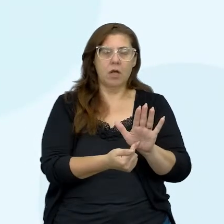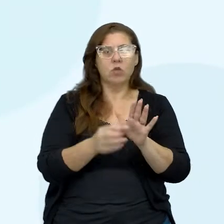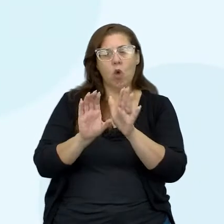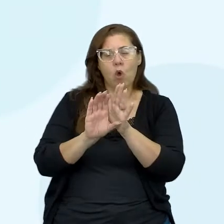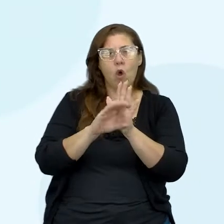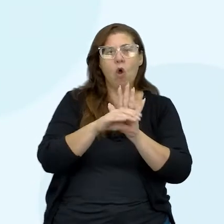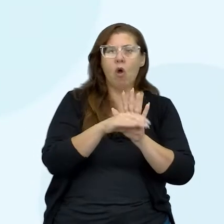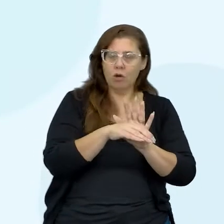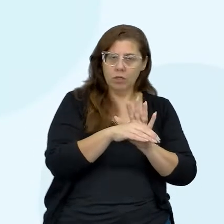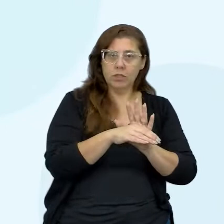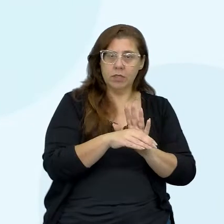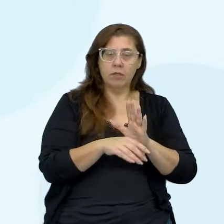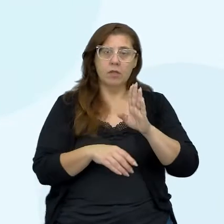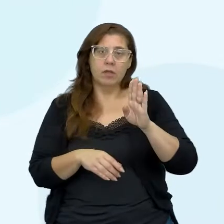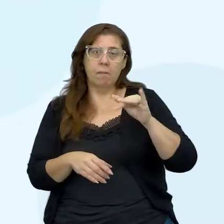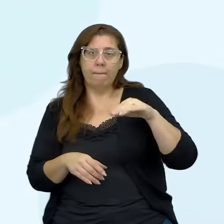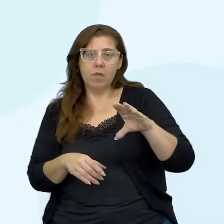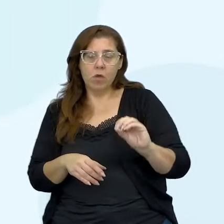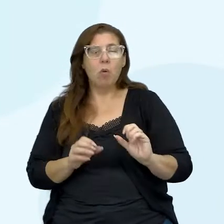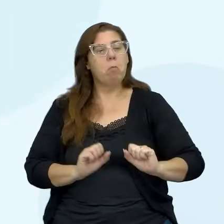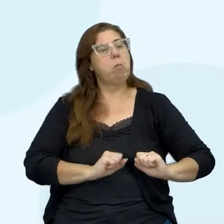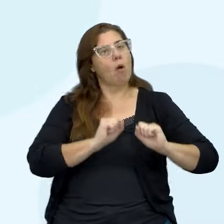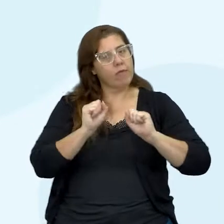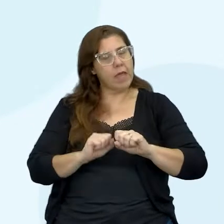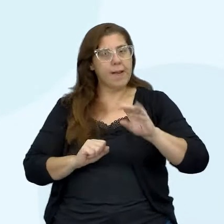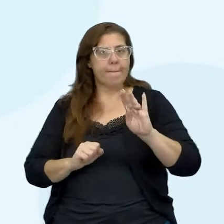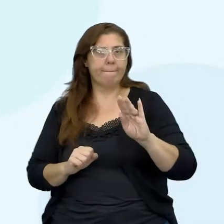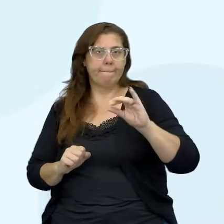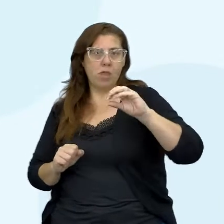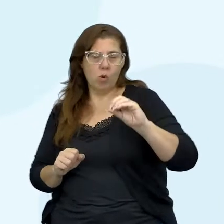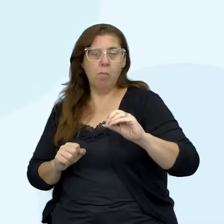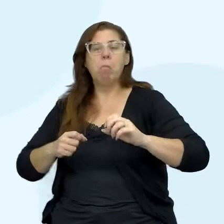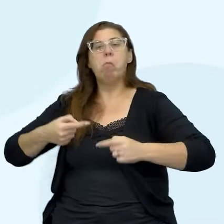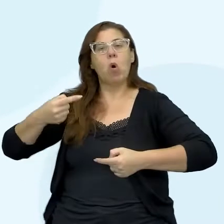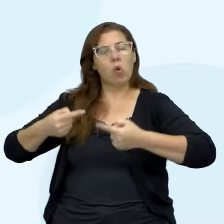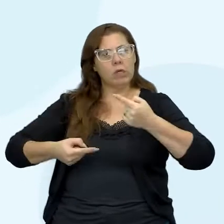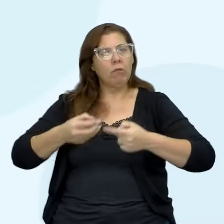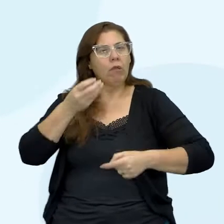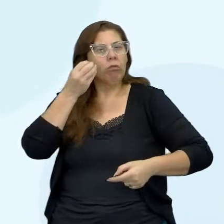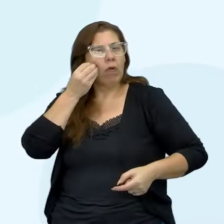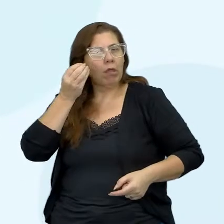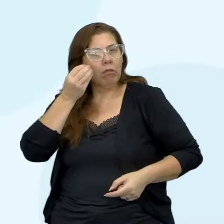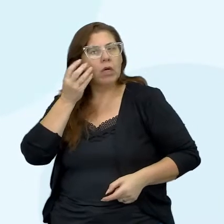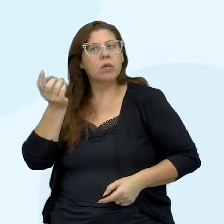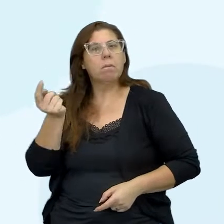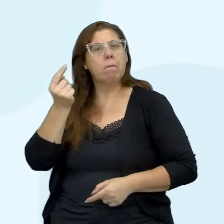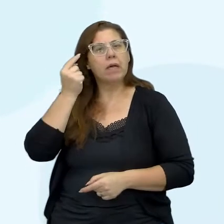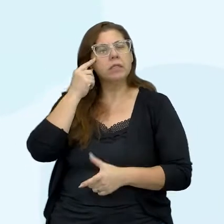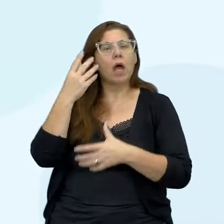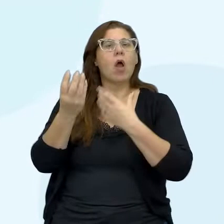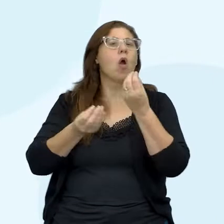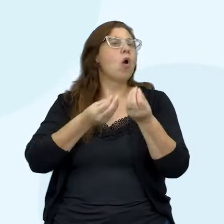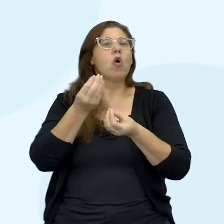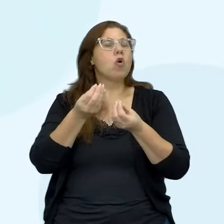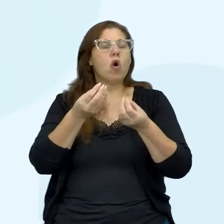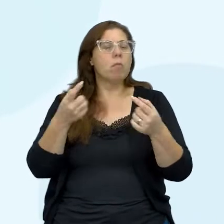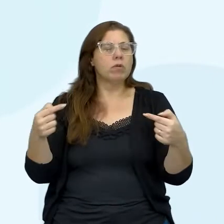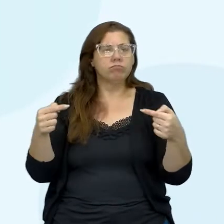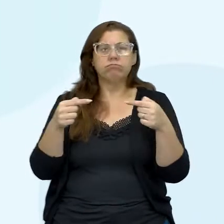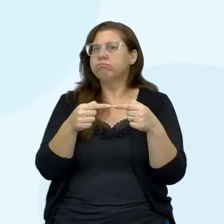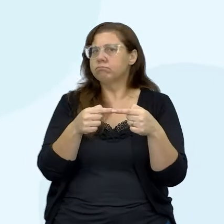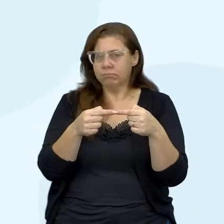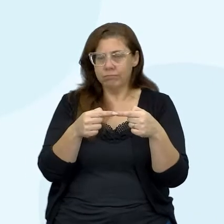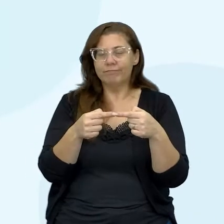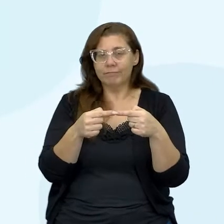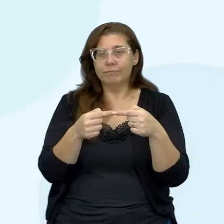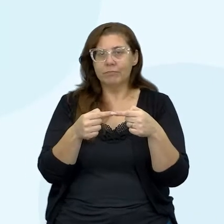conceitos de biopoder e de biopolítica no pensamento de Foucault, tentando um pouco pensar como é que eles se relacionam